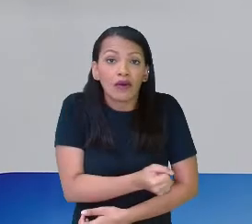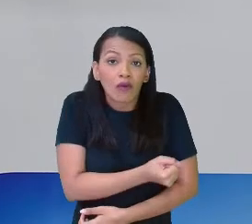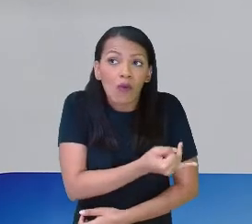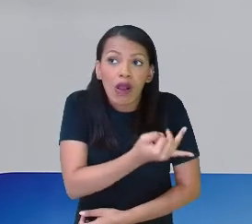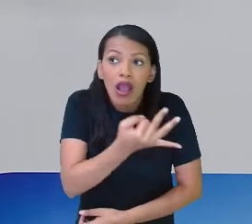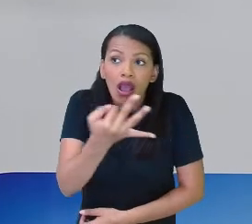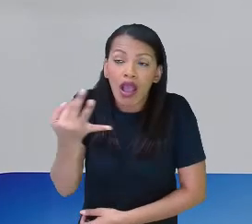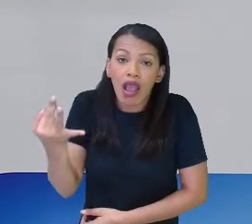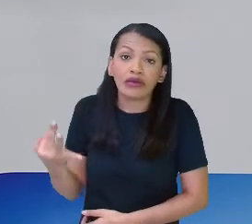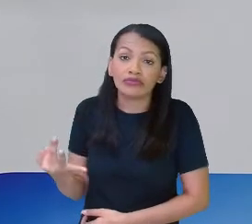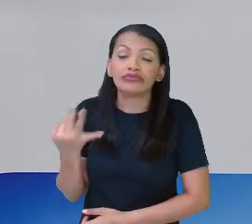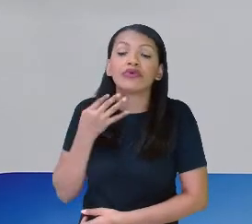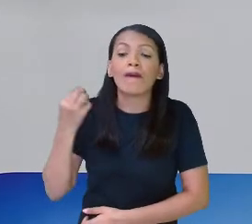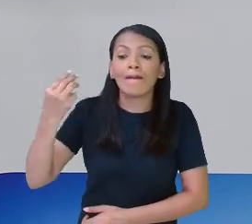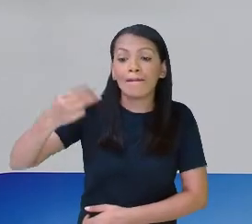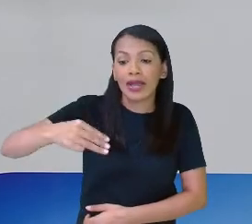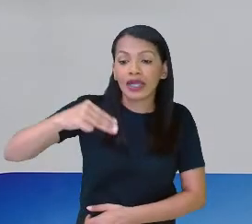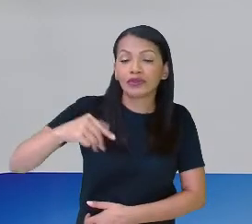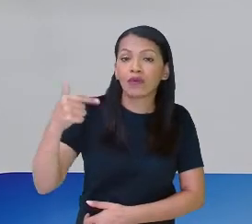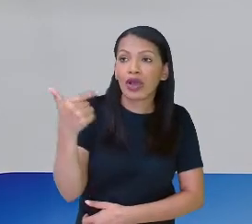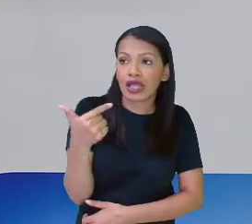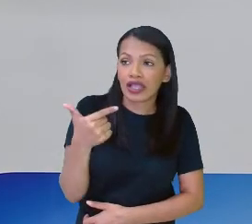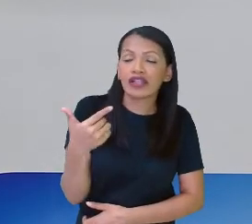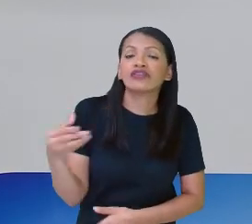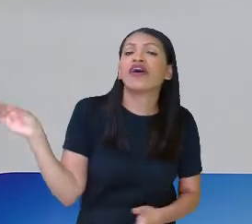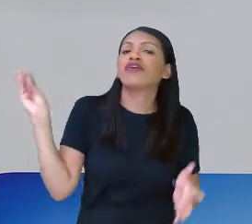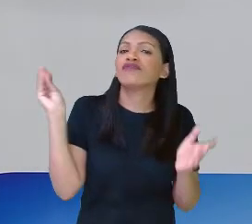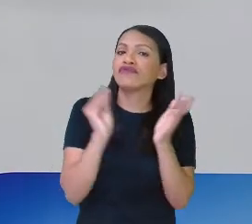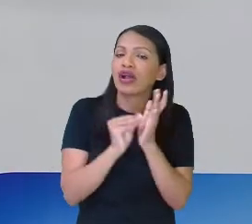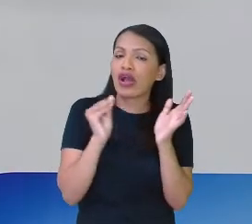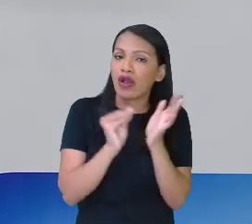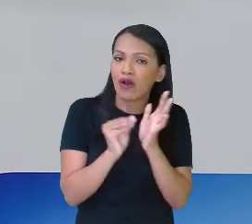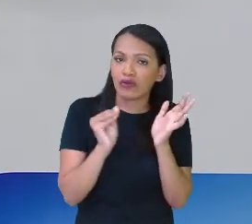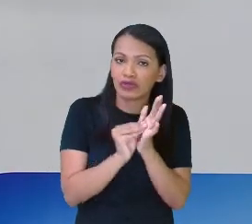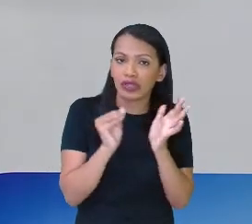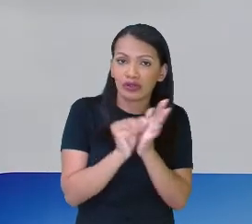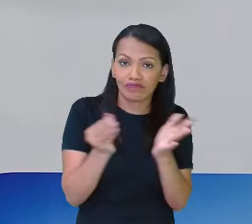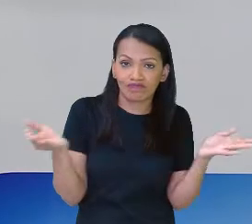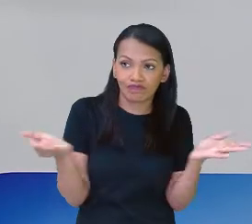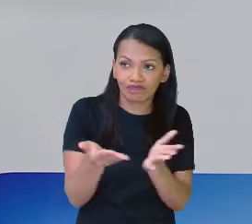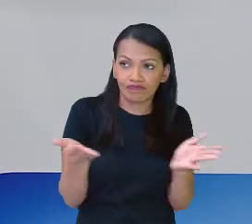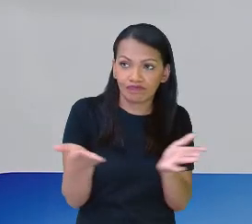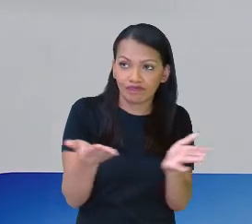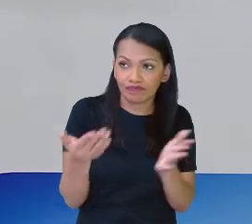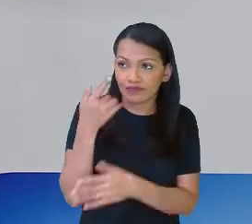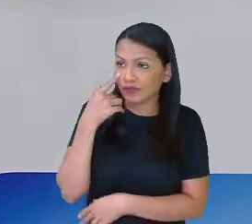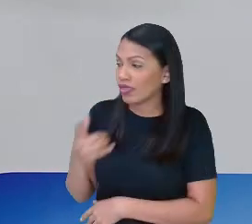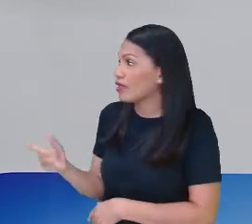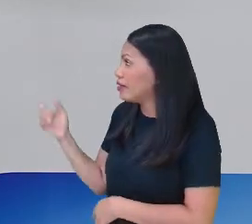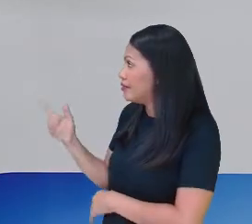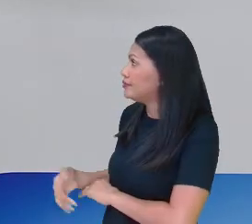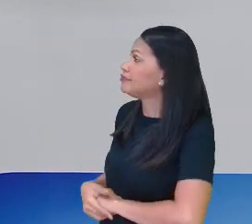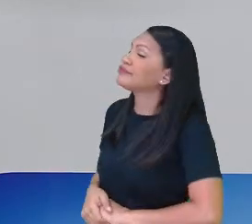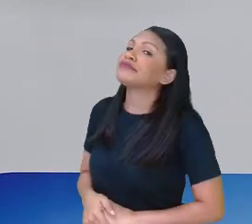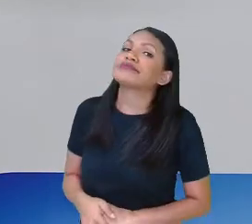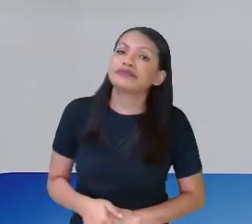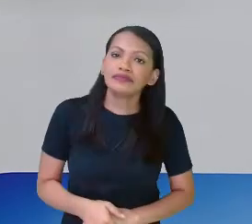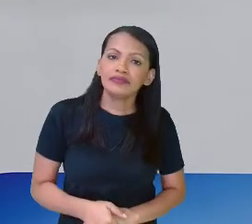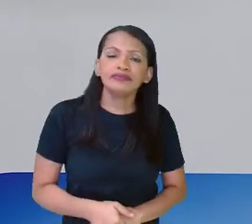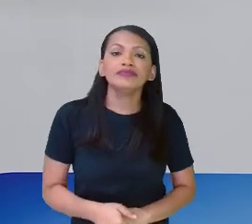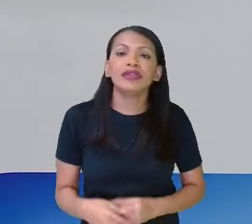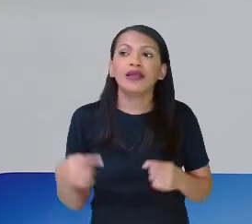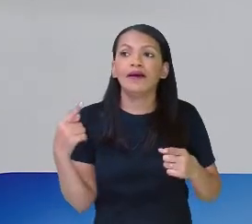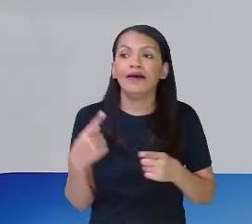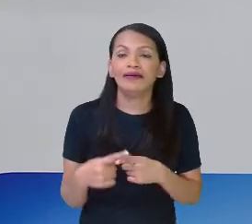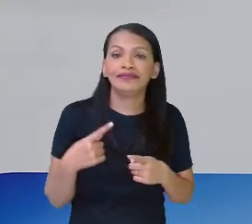metros quadrados estão faltando aqui nessa parte que está aí, ó, dentro, né? Porque ele